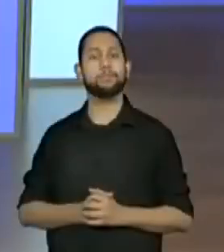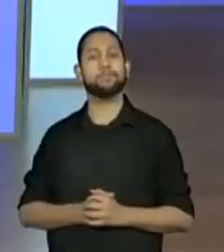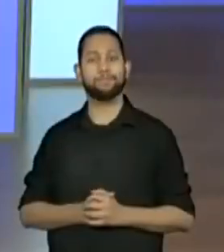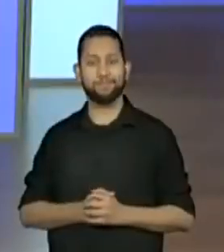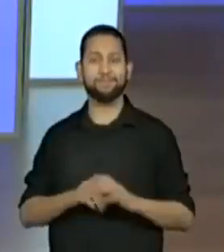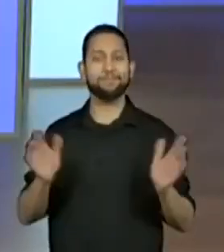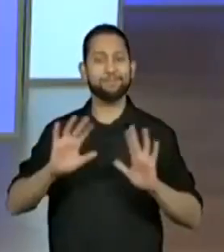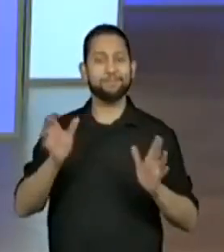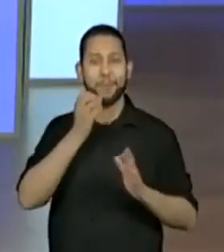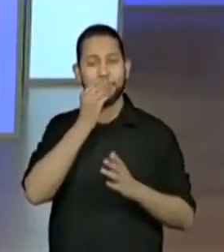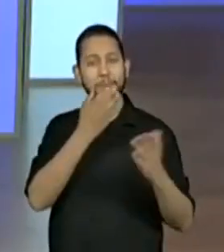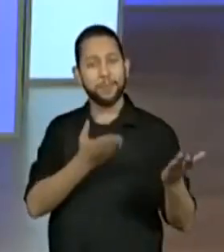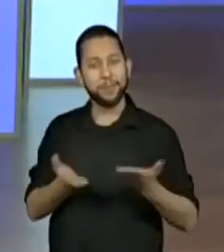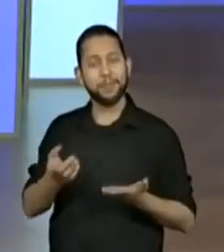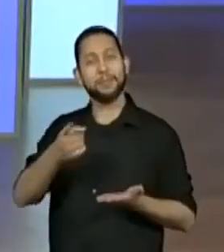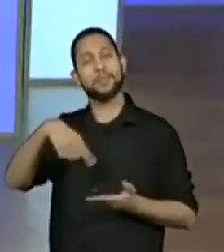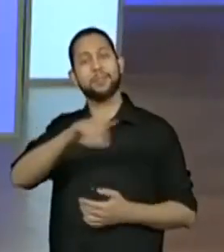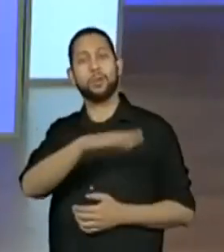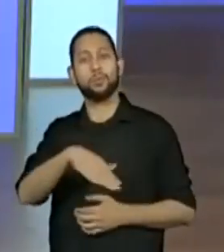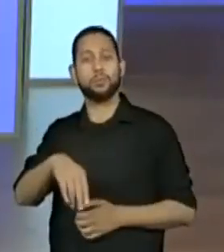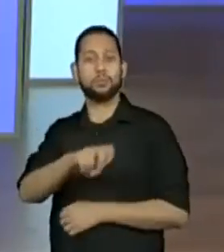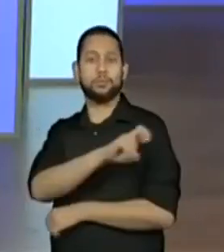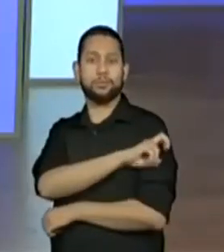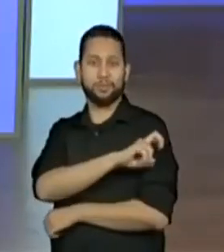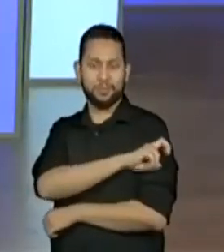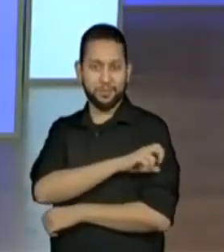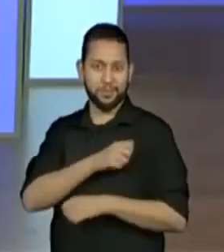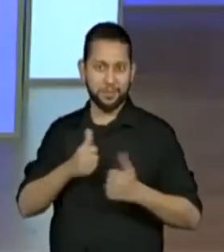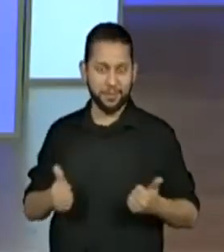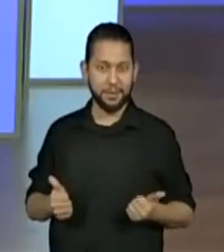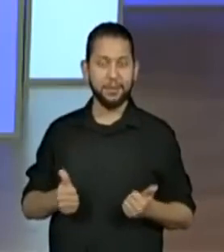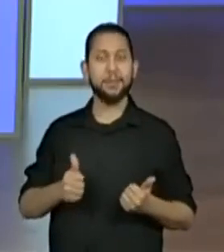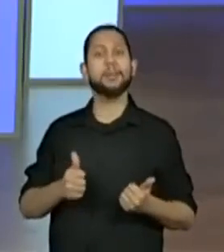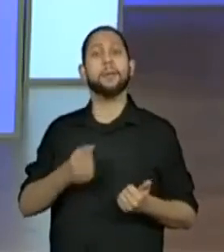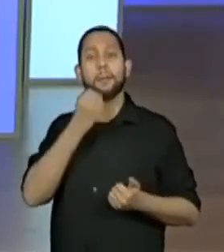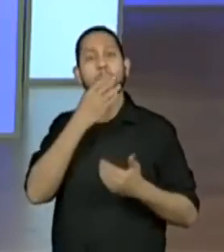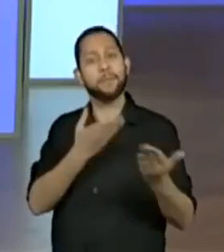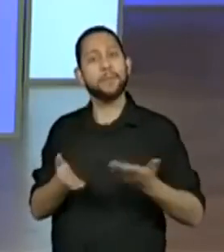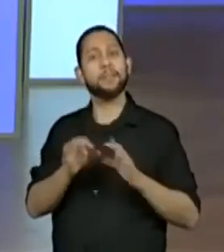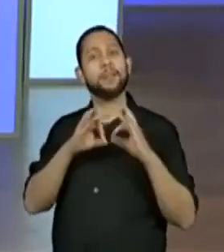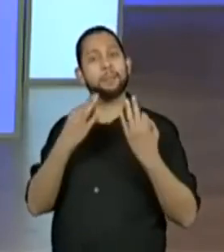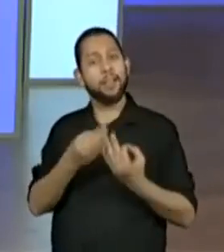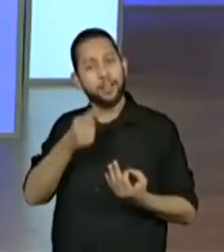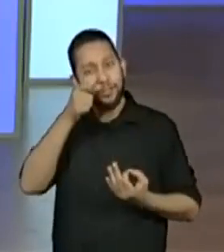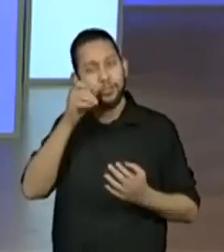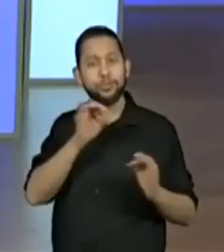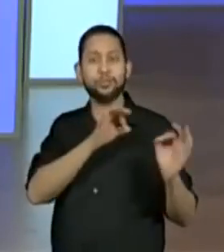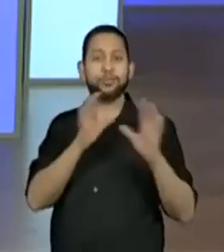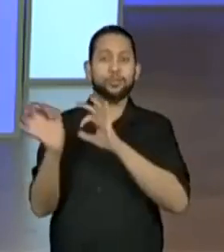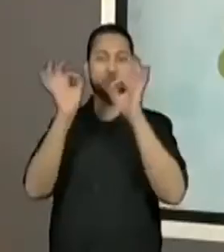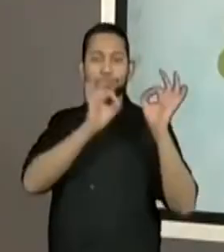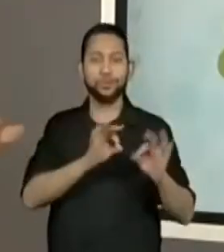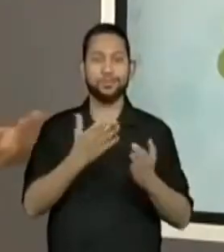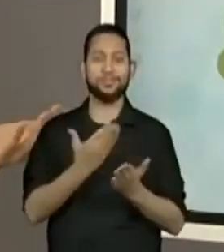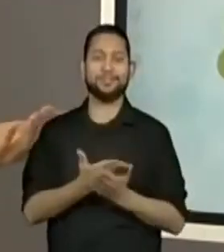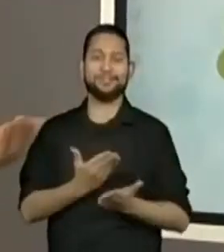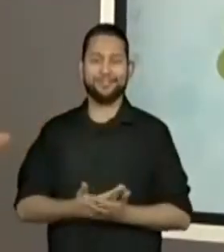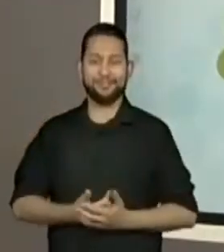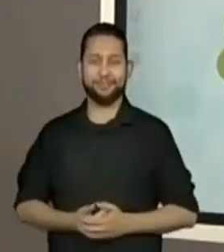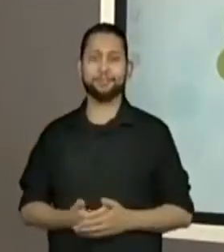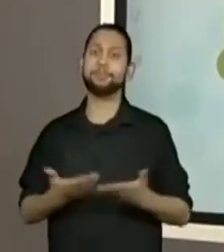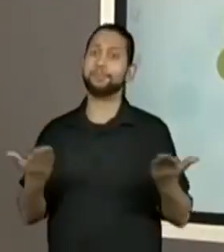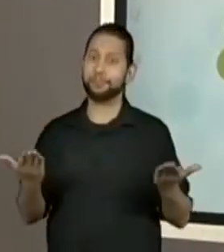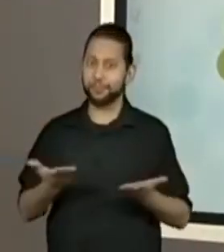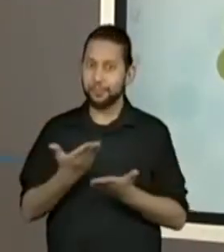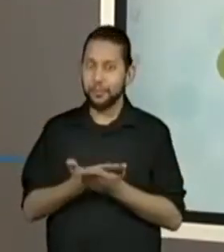Bem-vindos estudantes do quinto ano, bem-vindos pais, professores que acompanham essa aula. Vamos então